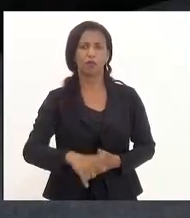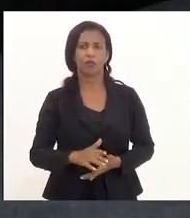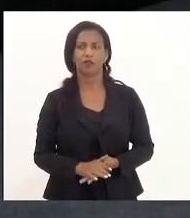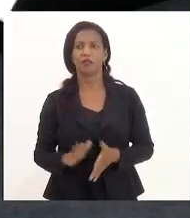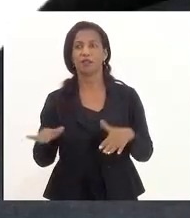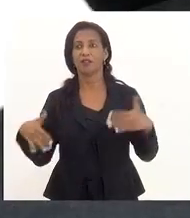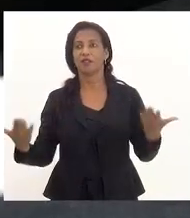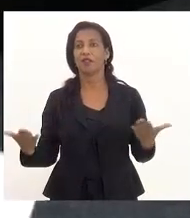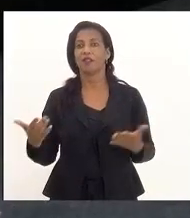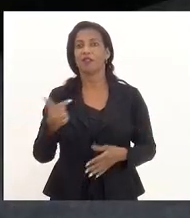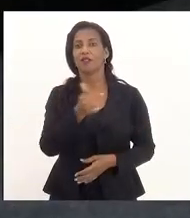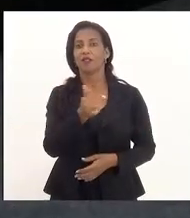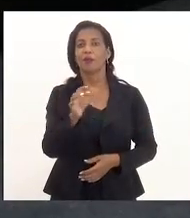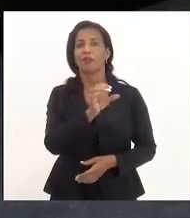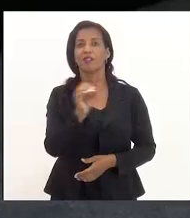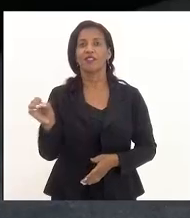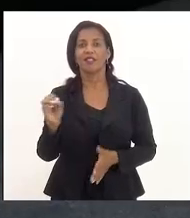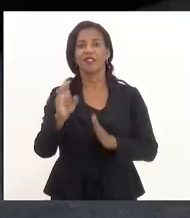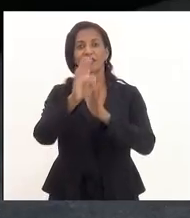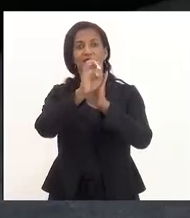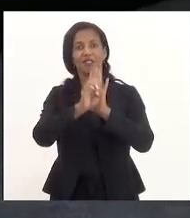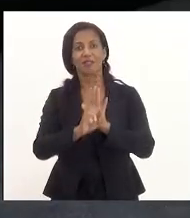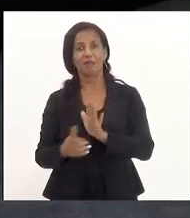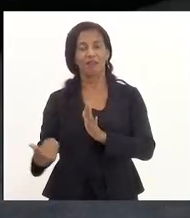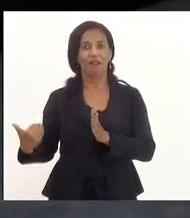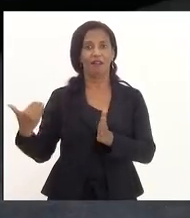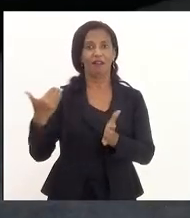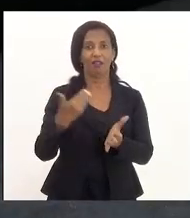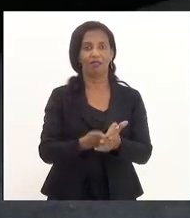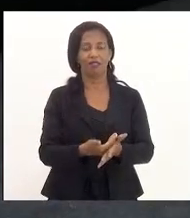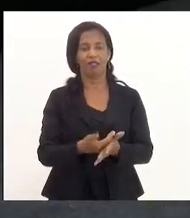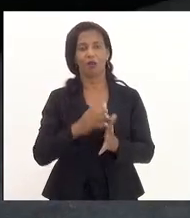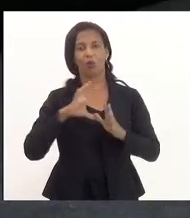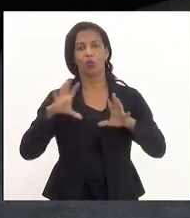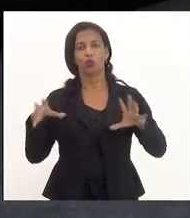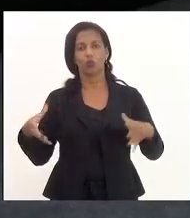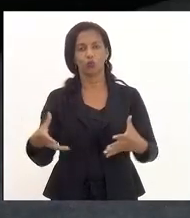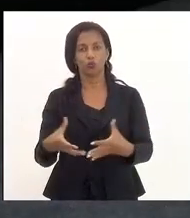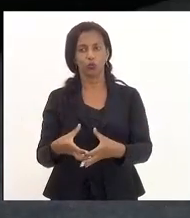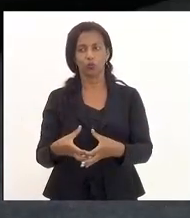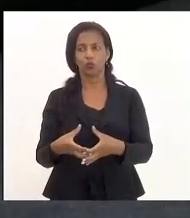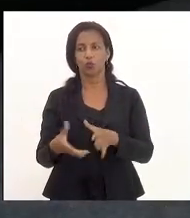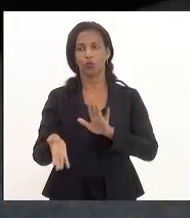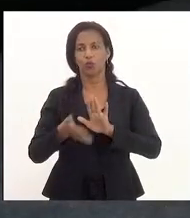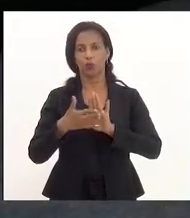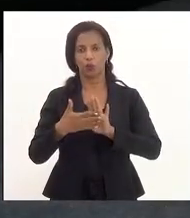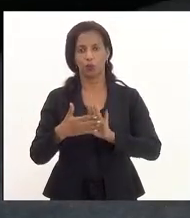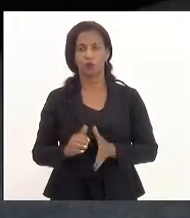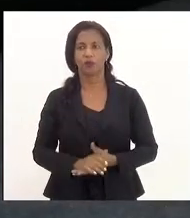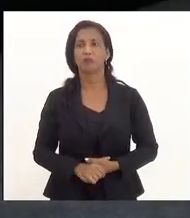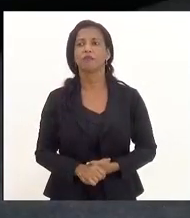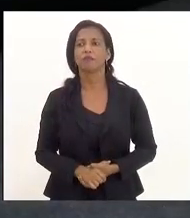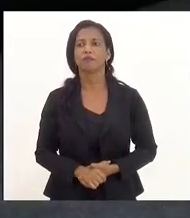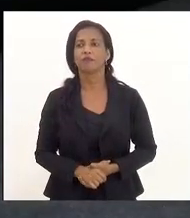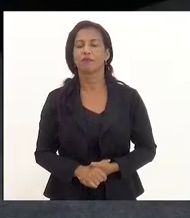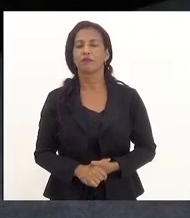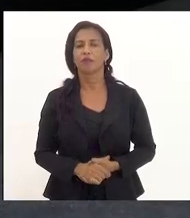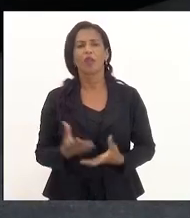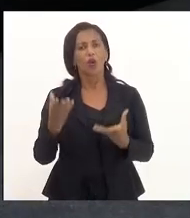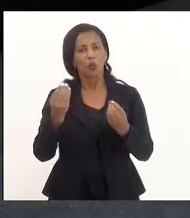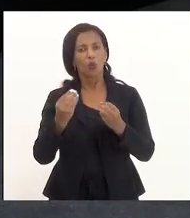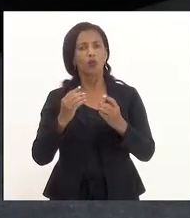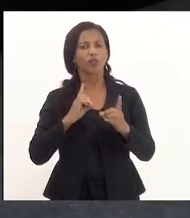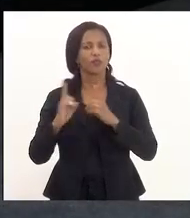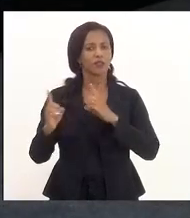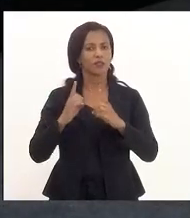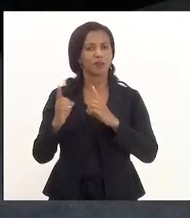Afinal de contas, são mais de 700 emendas até agora, em um conjunto de propostas. Muito ainda será debatido